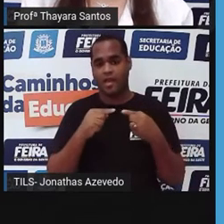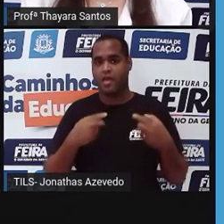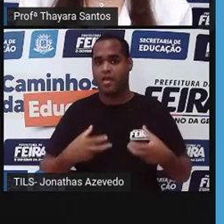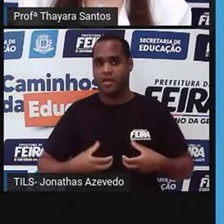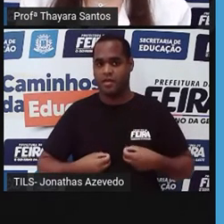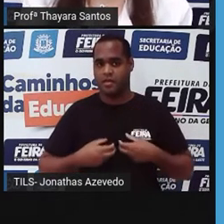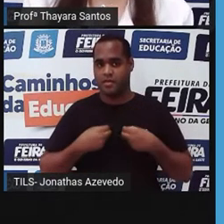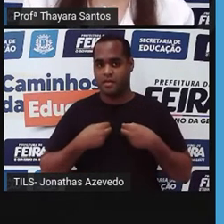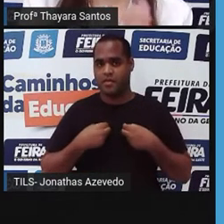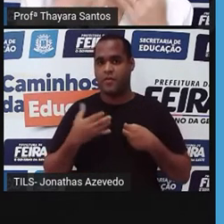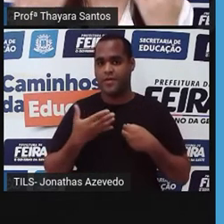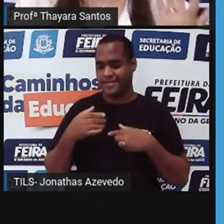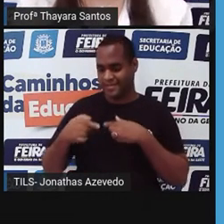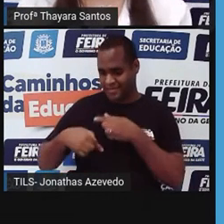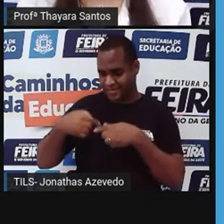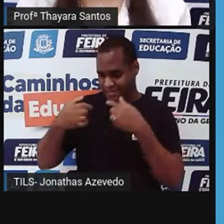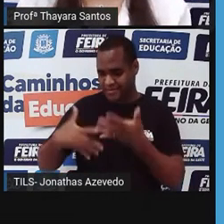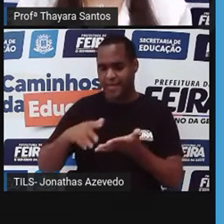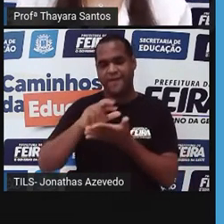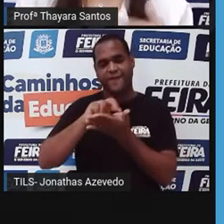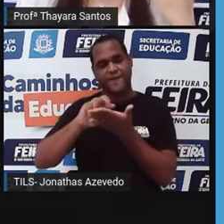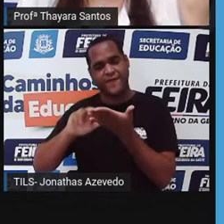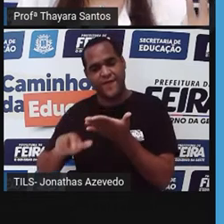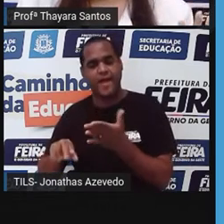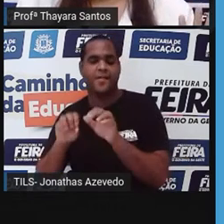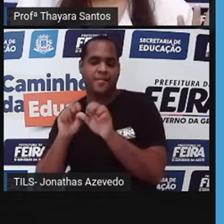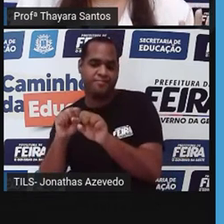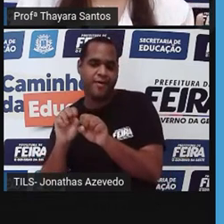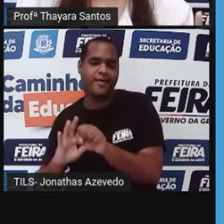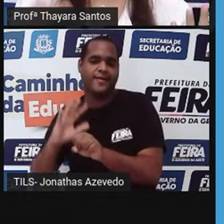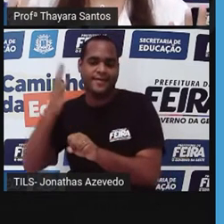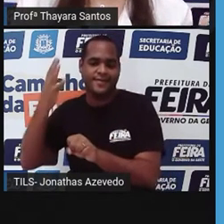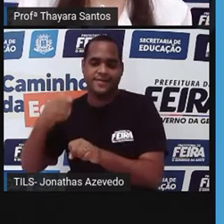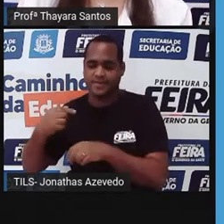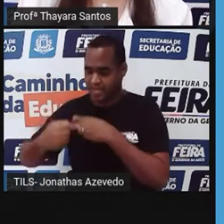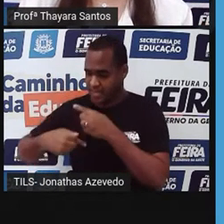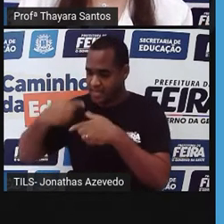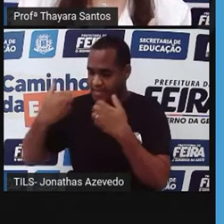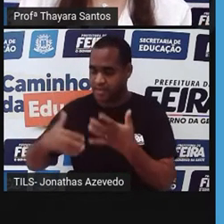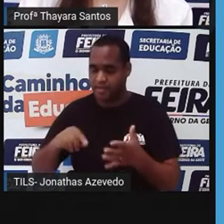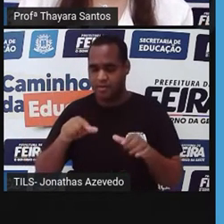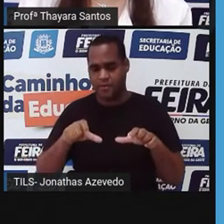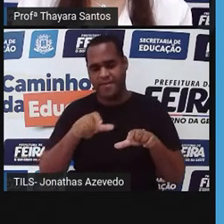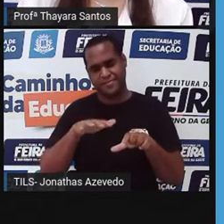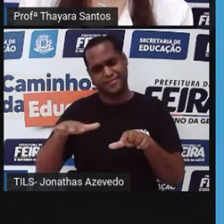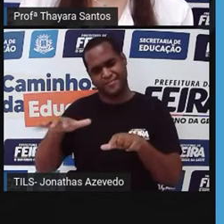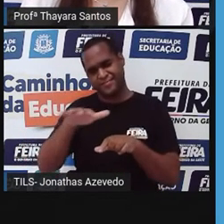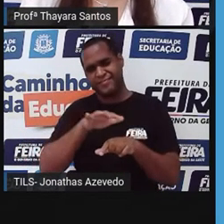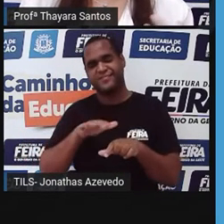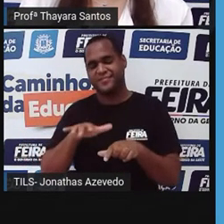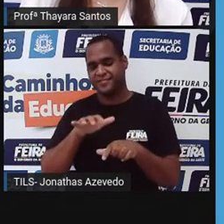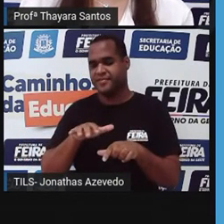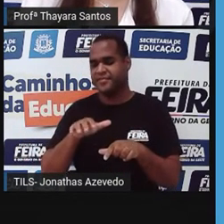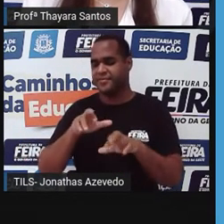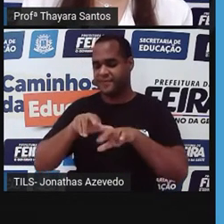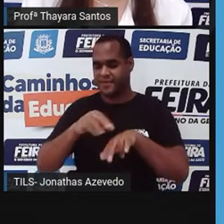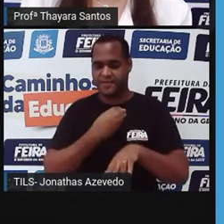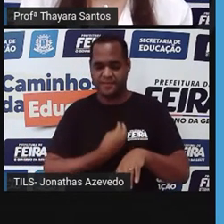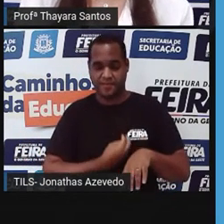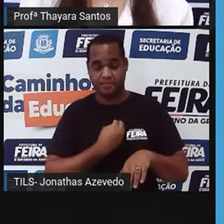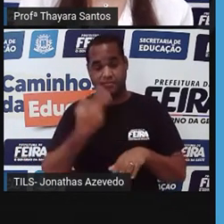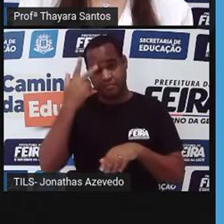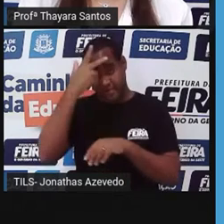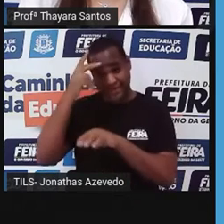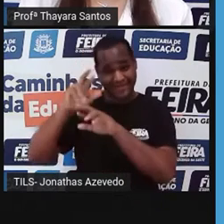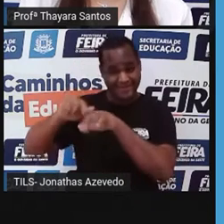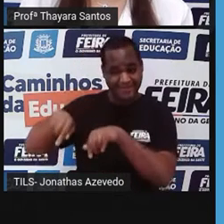considerado uma doença genética multifatorial. Porque tem a condição genética, mas também tem o ambiente influenciando, né? Os hábitos de vida daquela pessoa